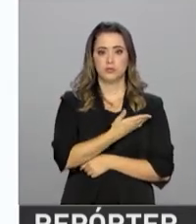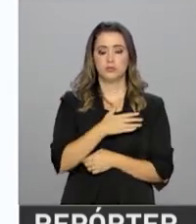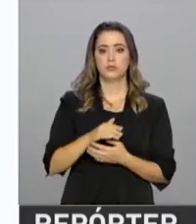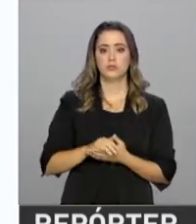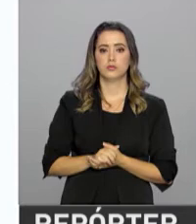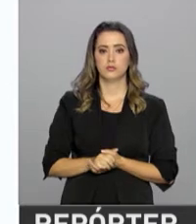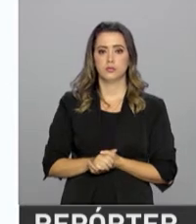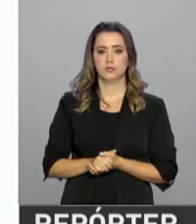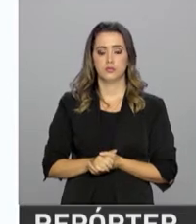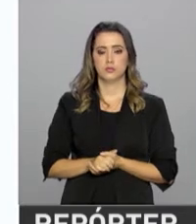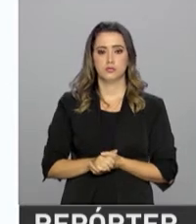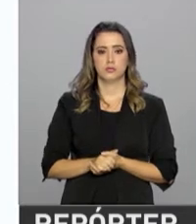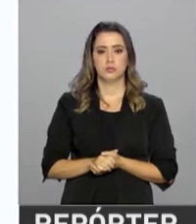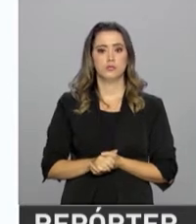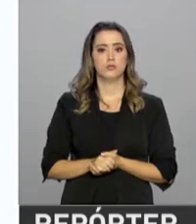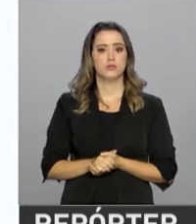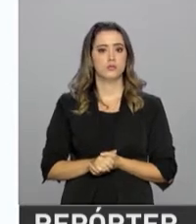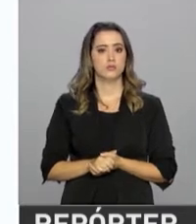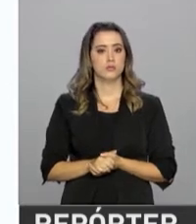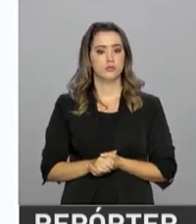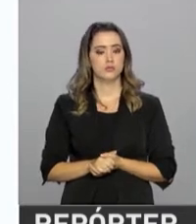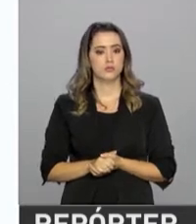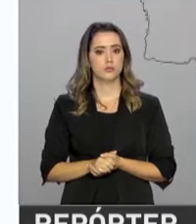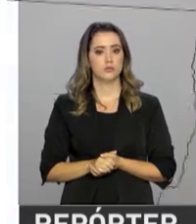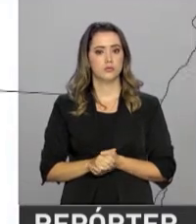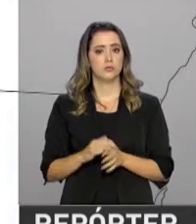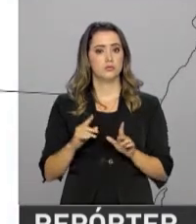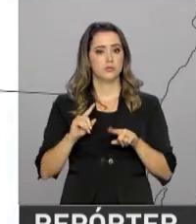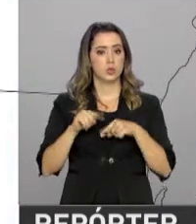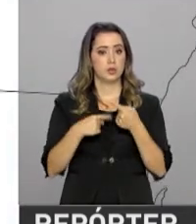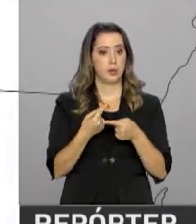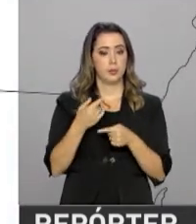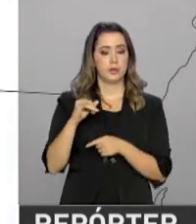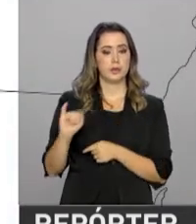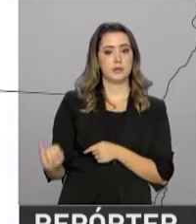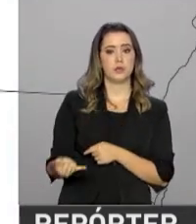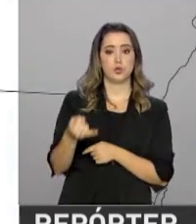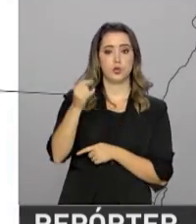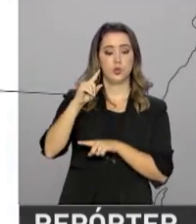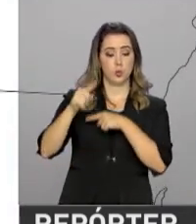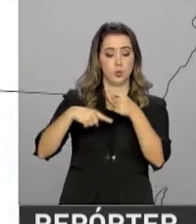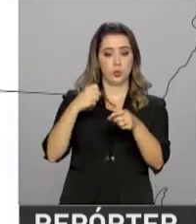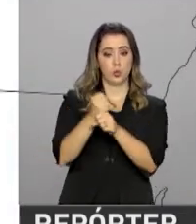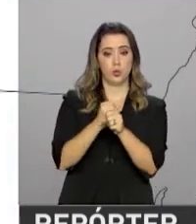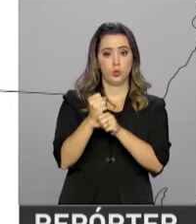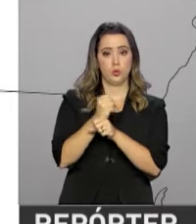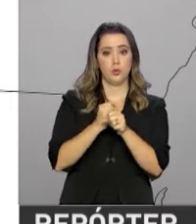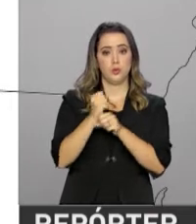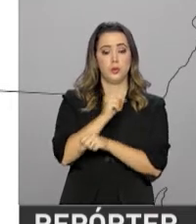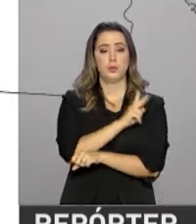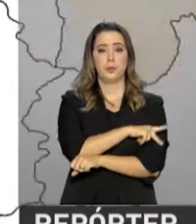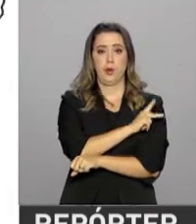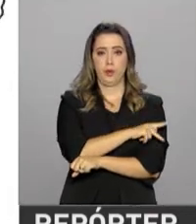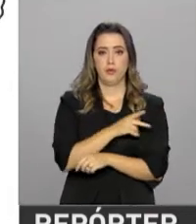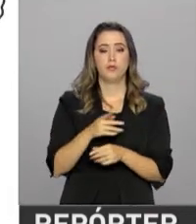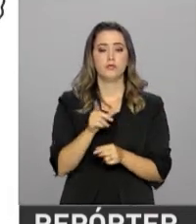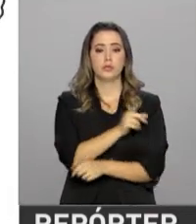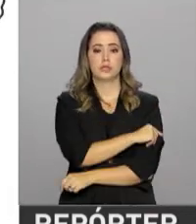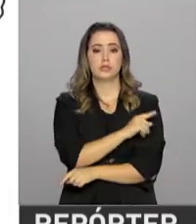Santa Catarina, Paraná e Rio Grande do Sul. Em janeiro do ano que vem, será a vez do Piauí,